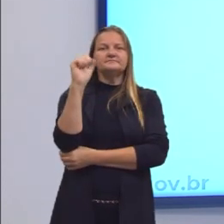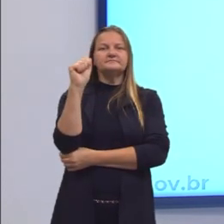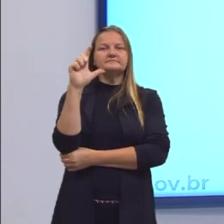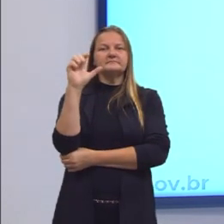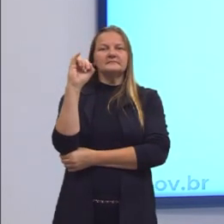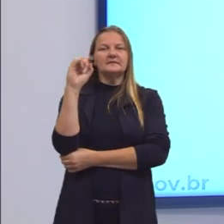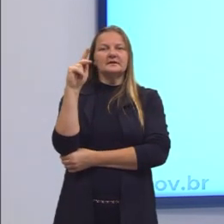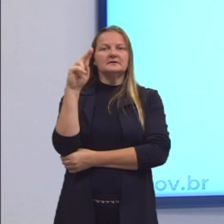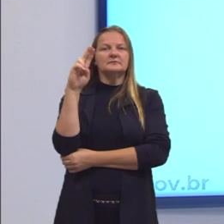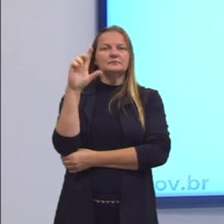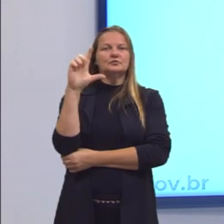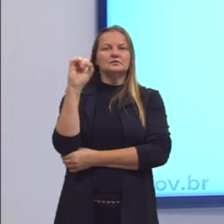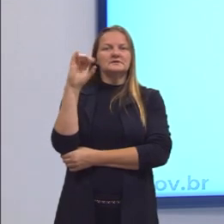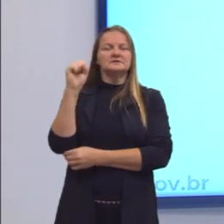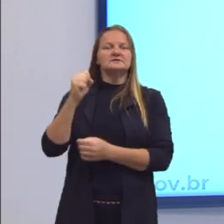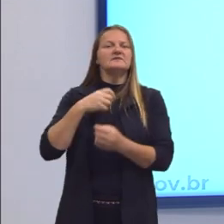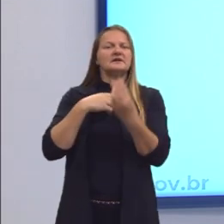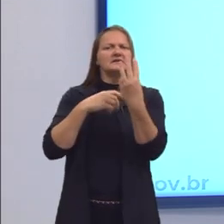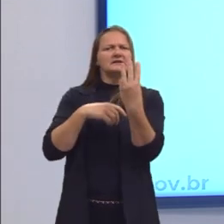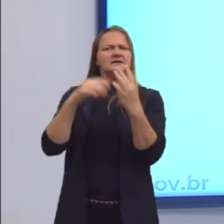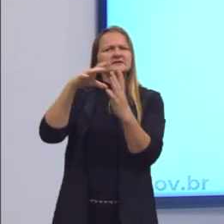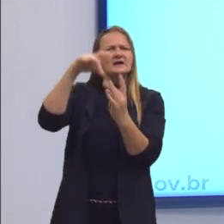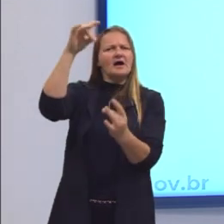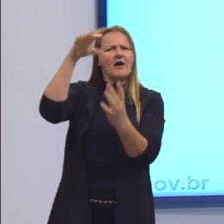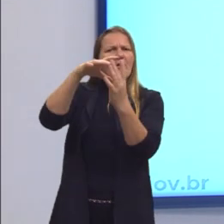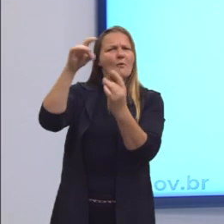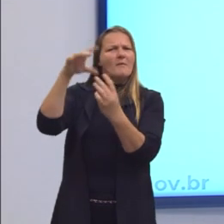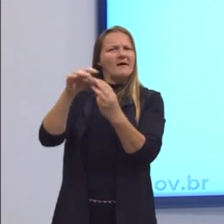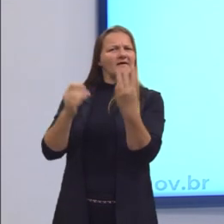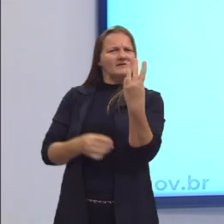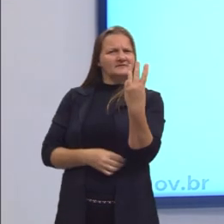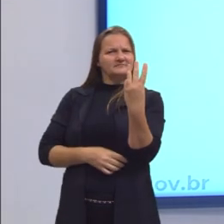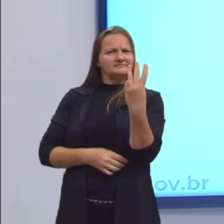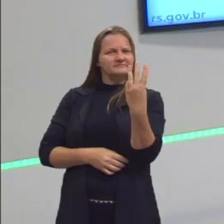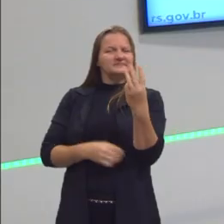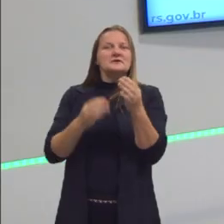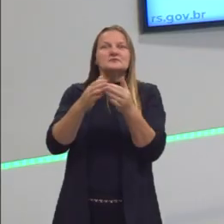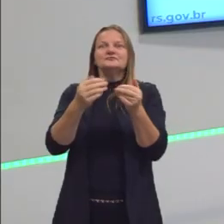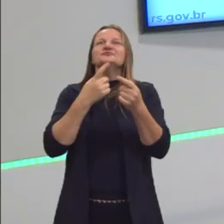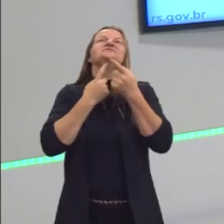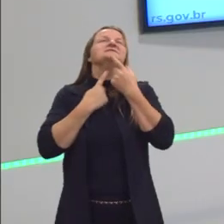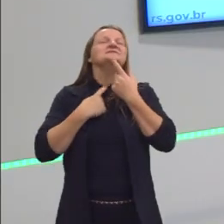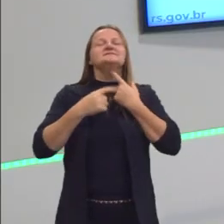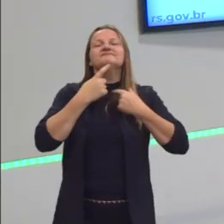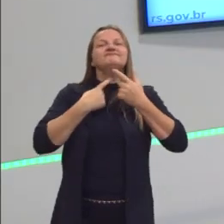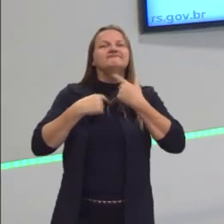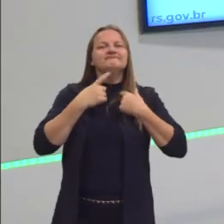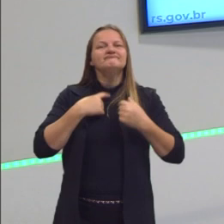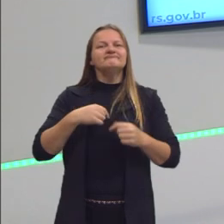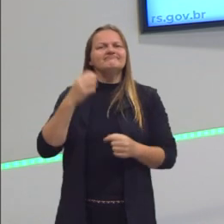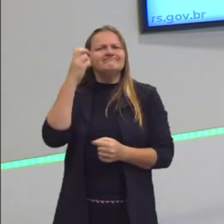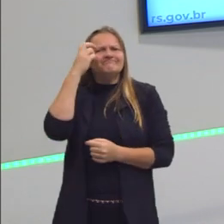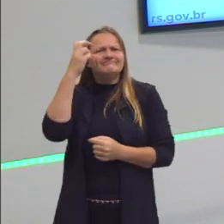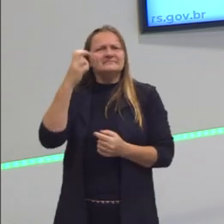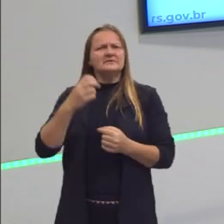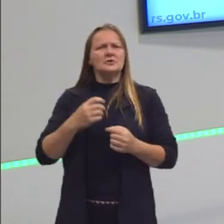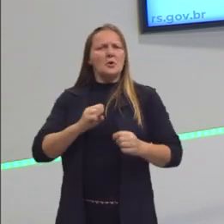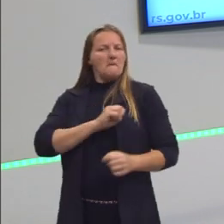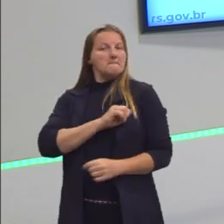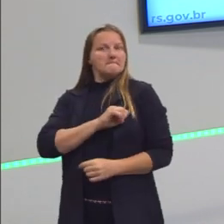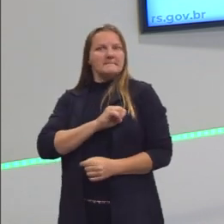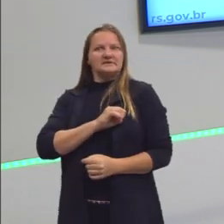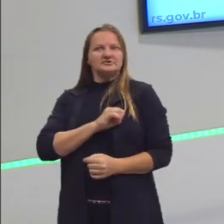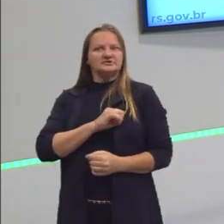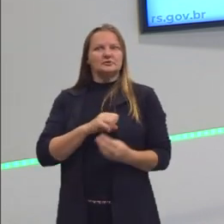onde tem as três almas, e a alma apetitiva dos nossos desejos, a alma irracível das nossas paixões,